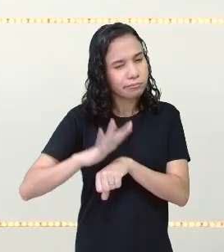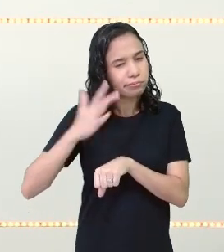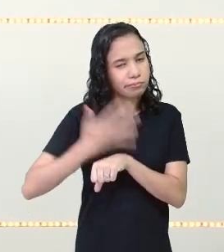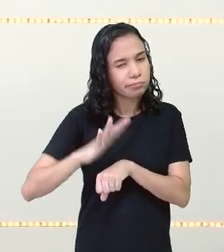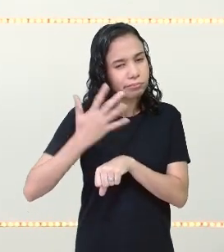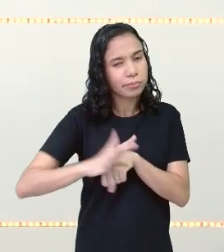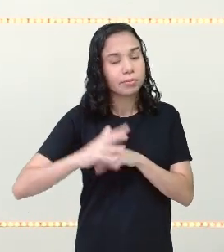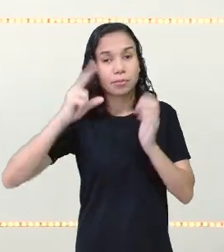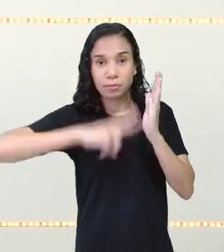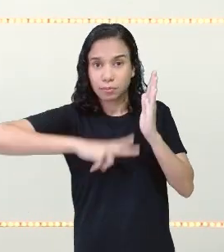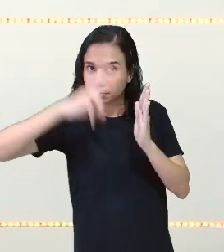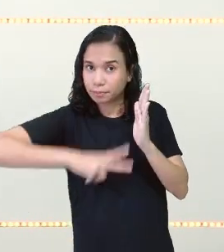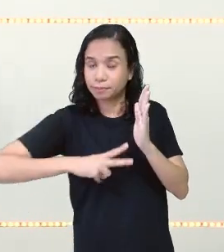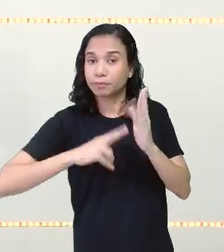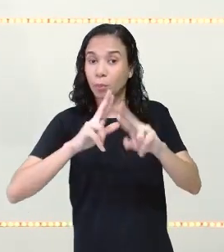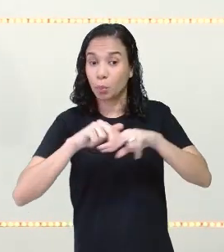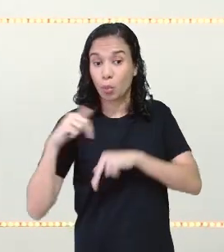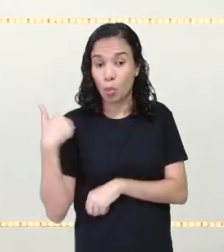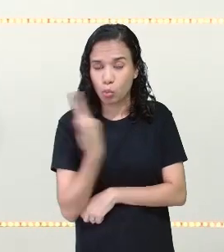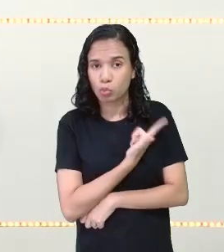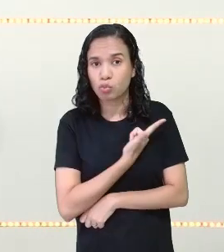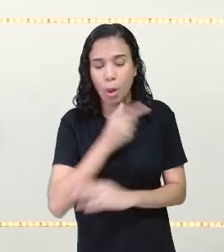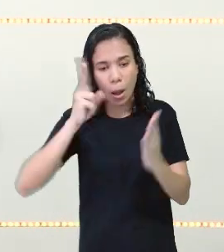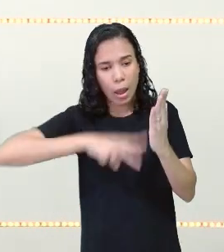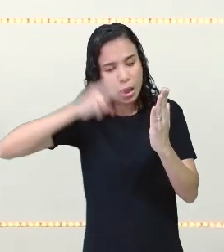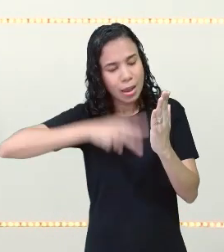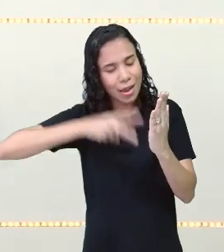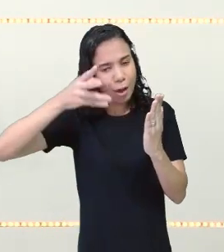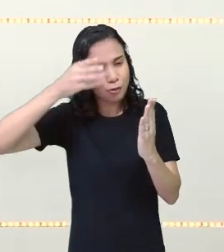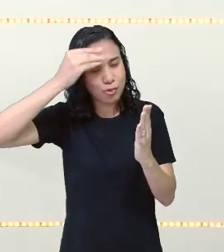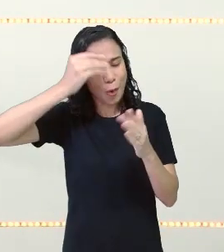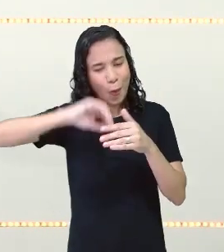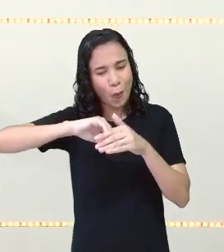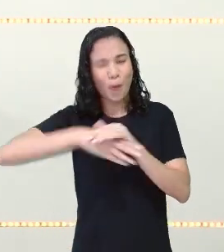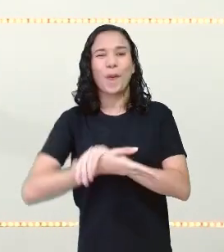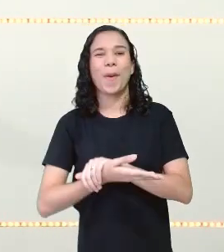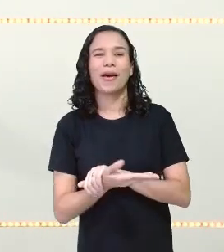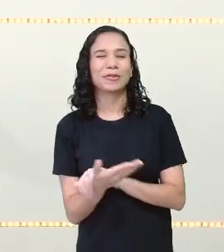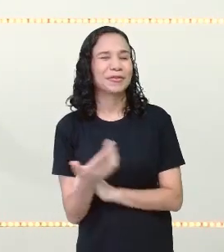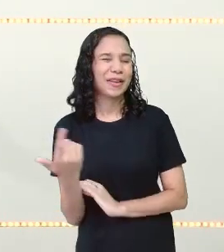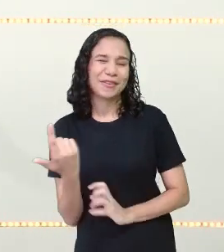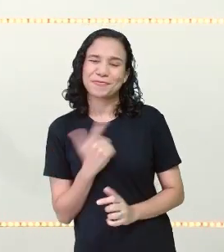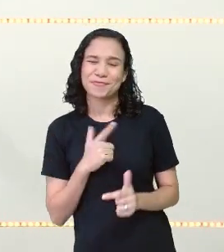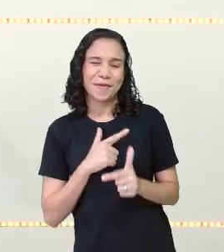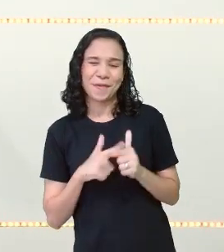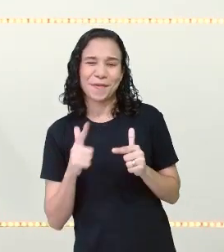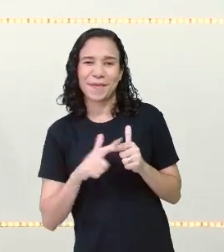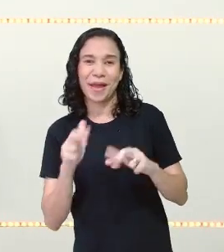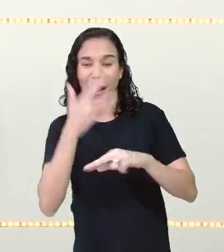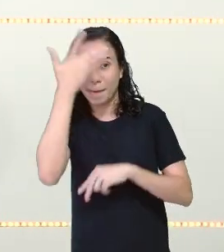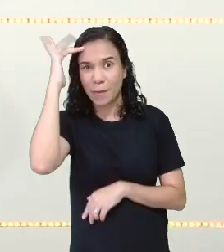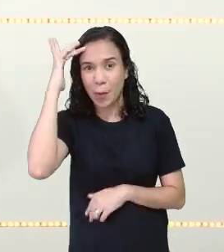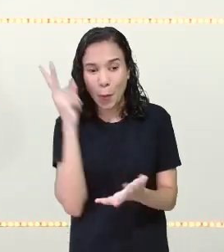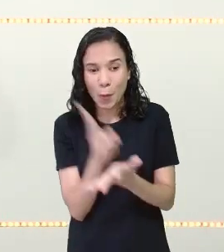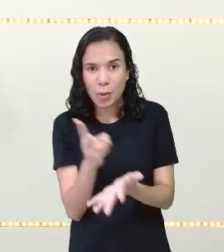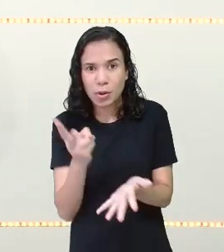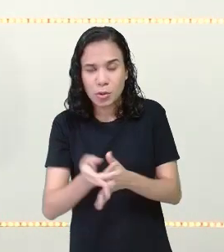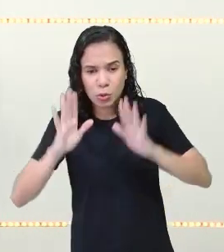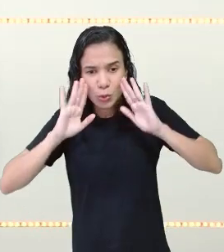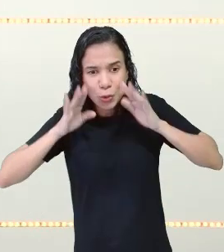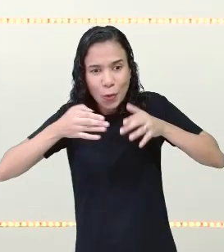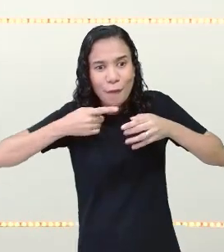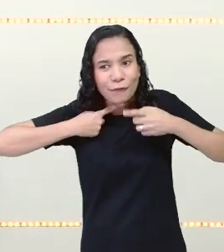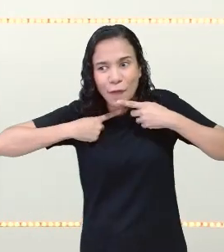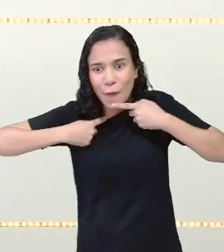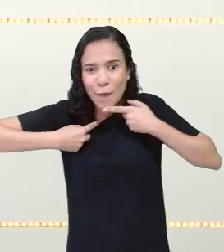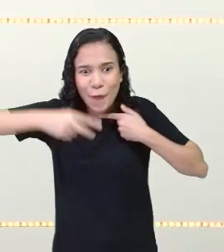hábito da leitura. Quando a gente adquire esse hábito, aí pronto. Não tem pra ninguém. Você vai ficar, olha, com sede